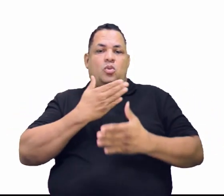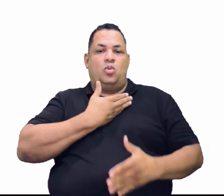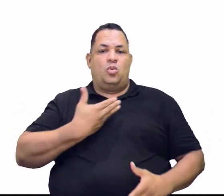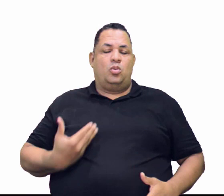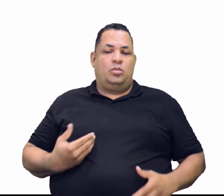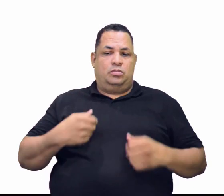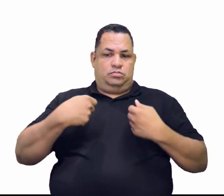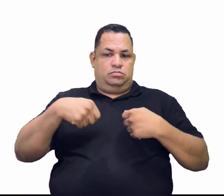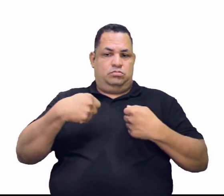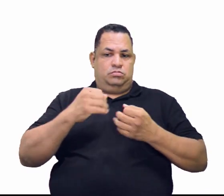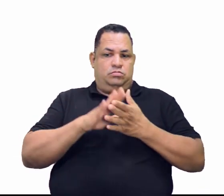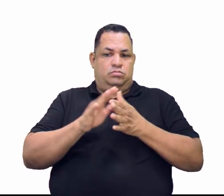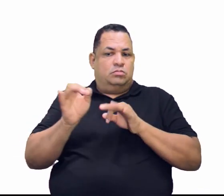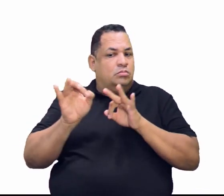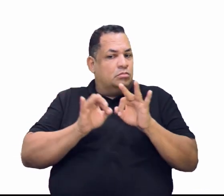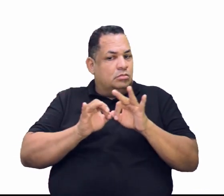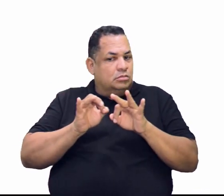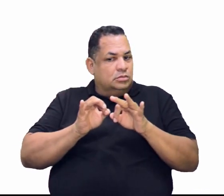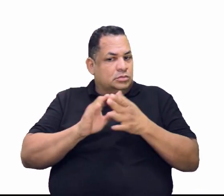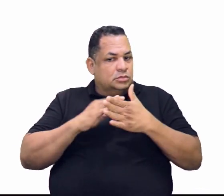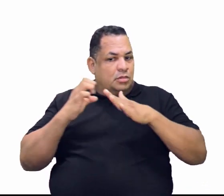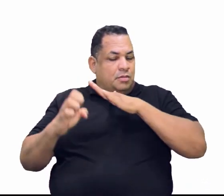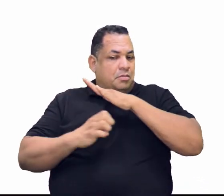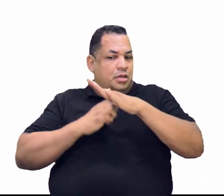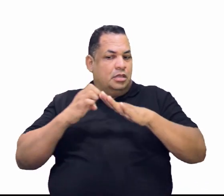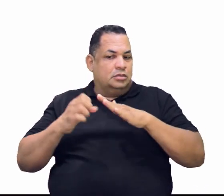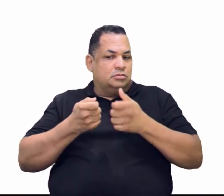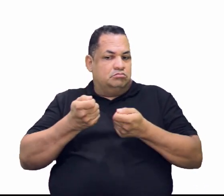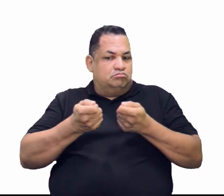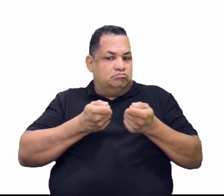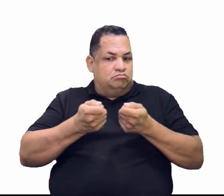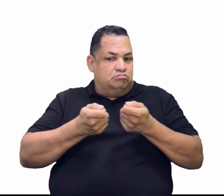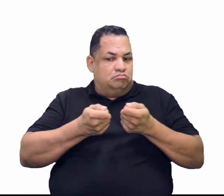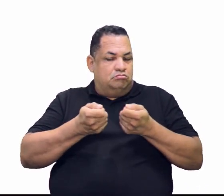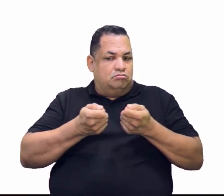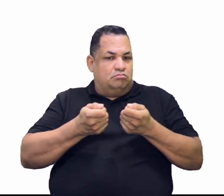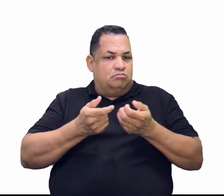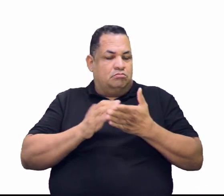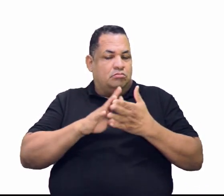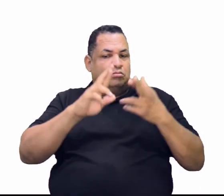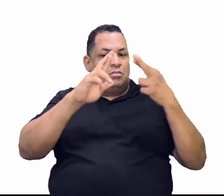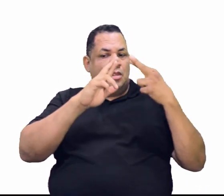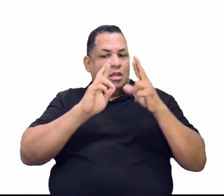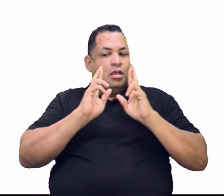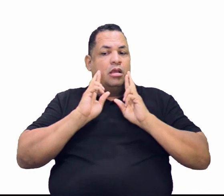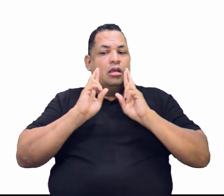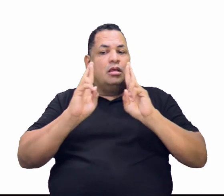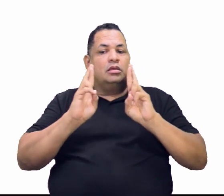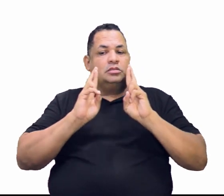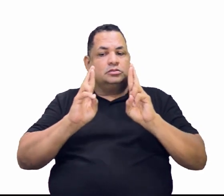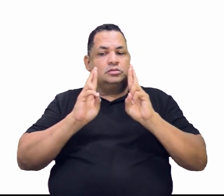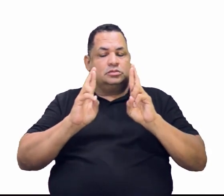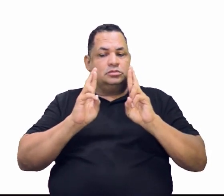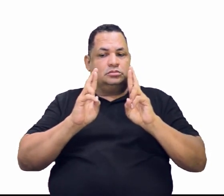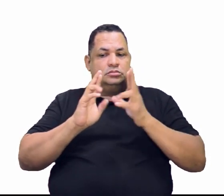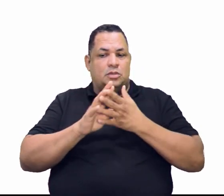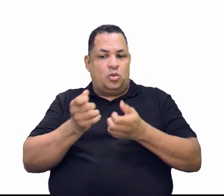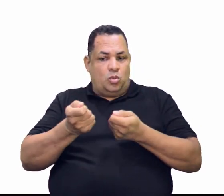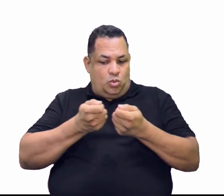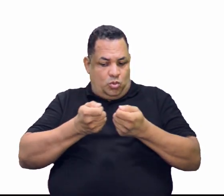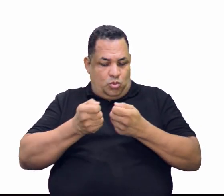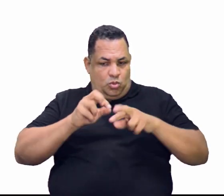governo tinha que criar uma estatal que ficasse responsável pela exploração.